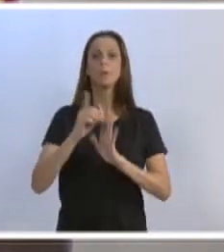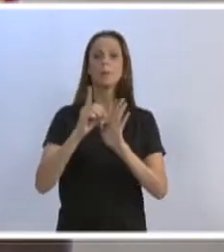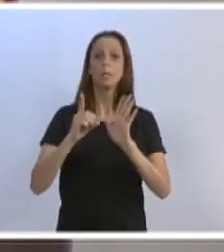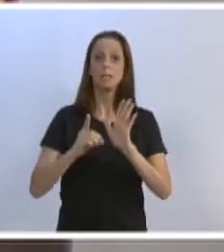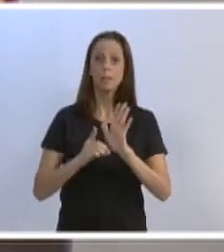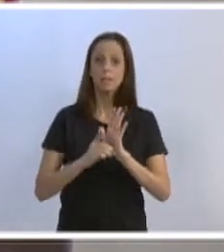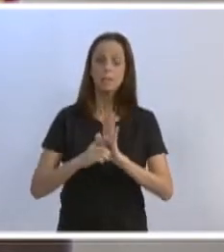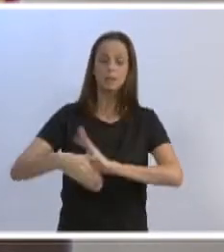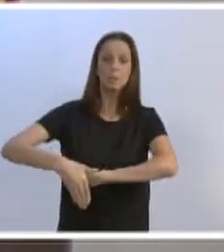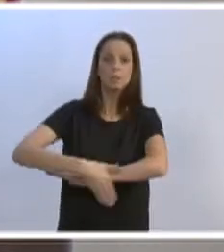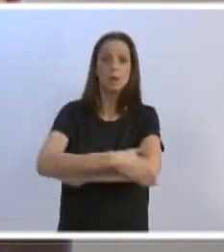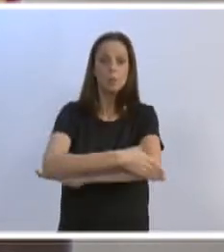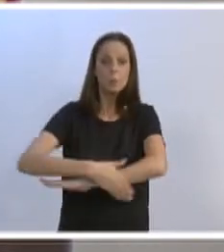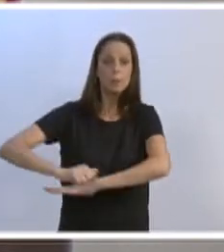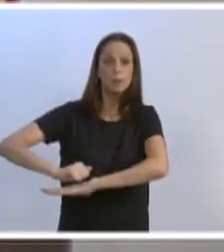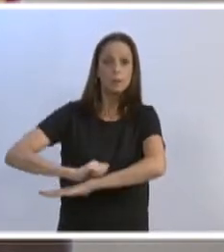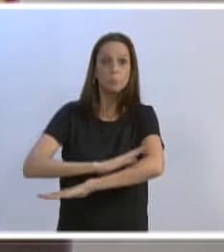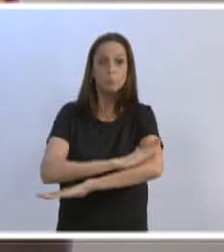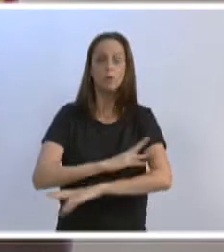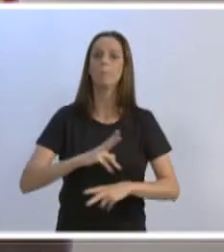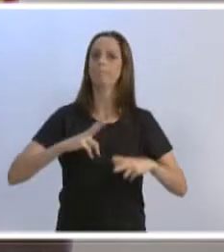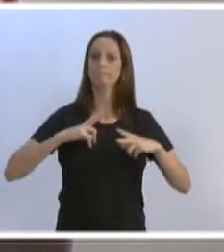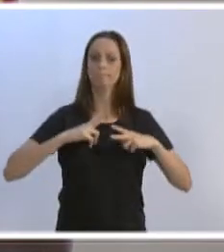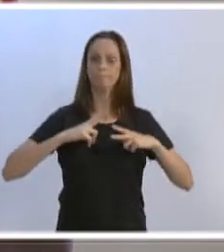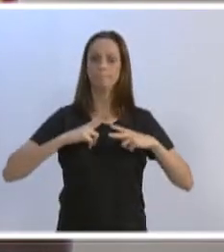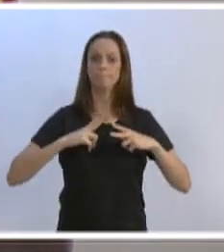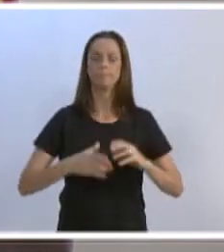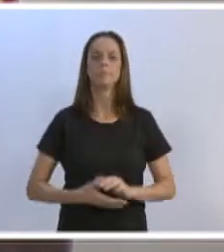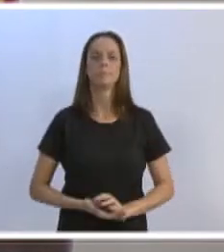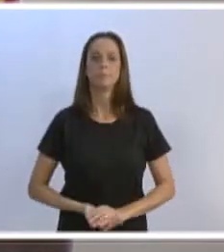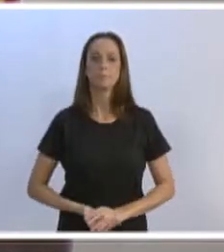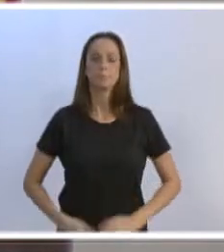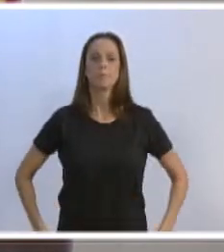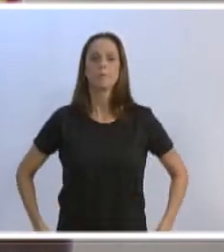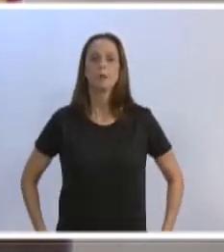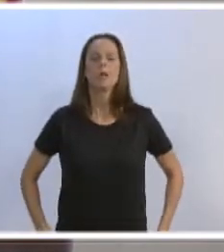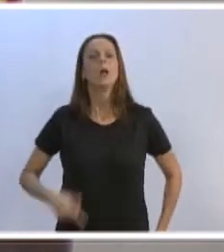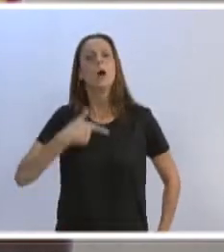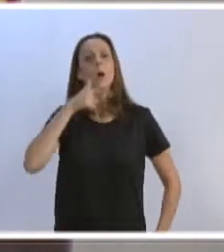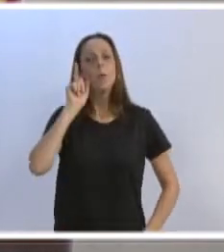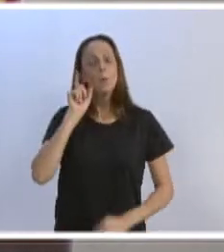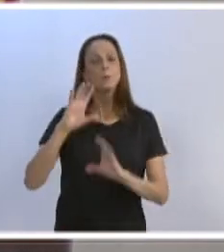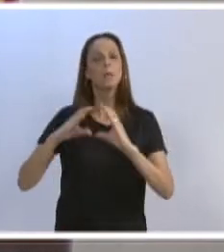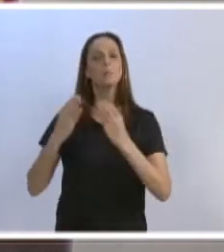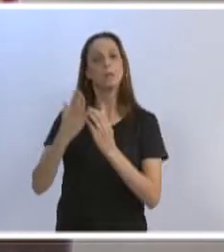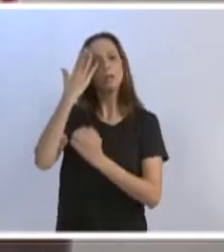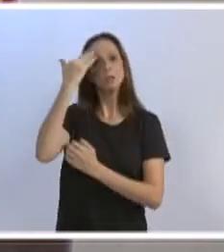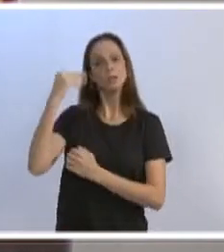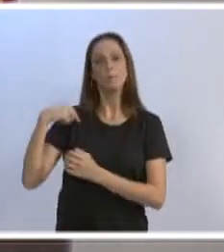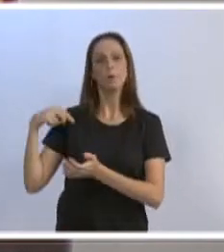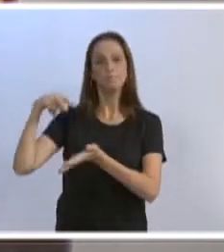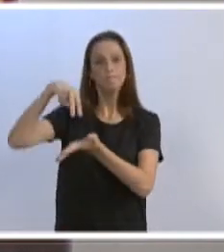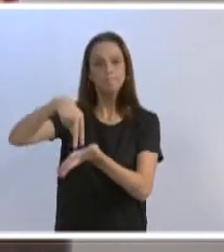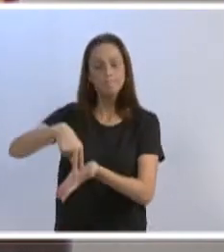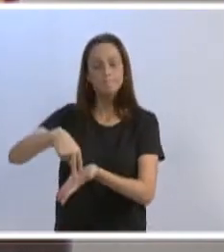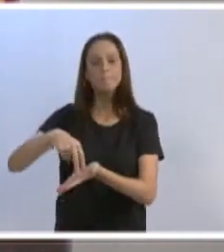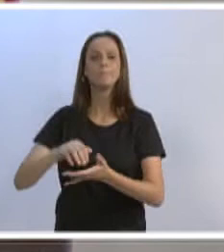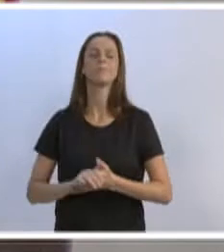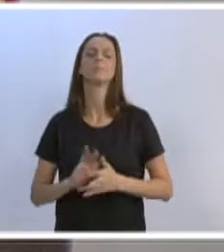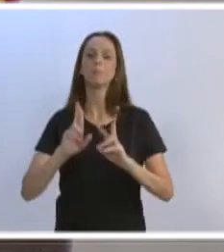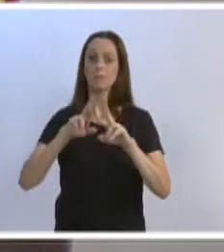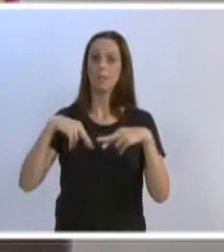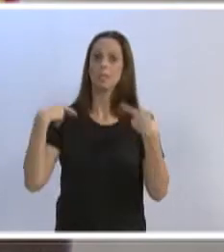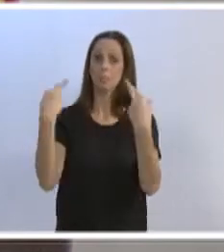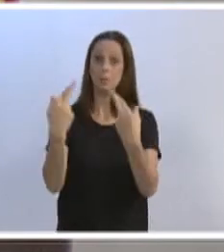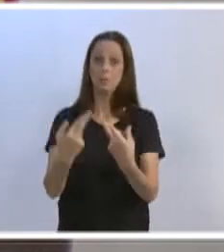pavimentação de rua particular. Ontem fui chamado numa comunidade, lá na Júlio Michel, e fizemos uma reunião